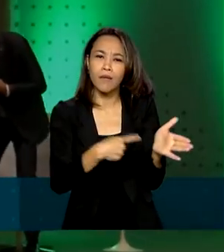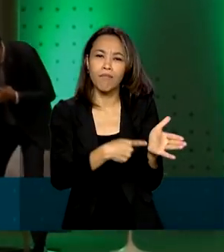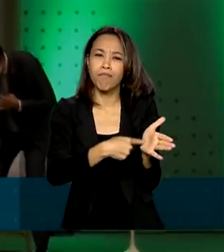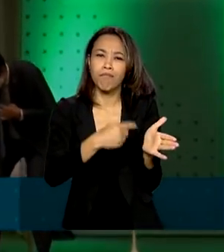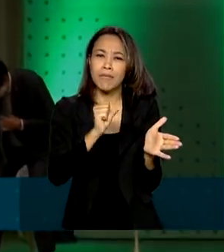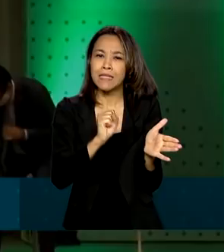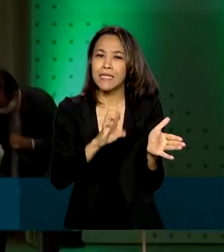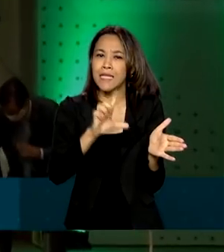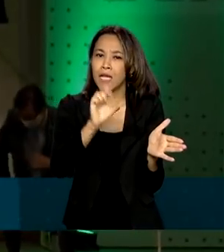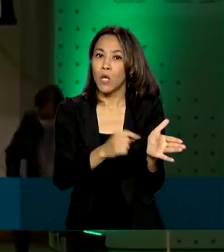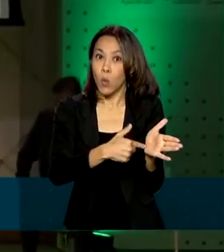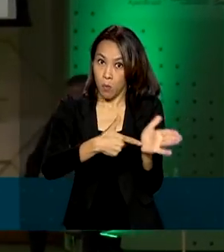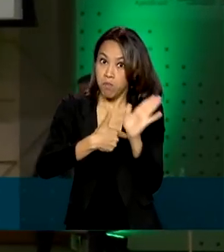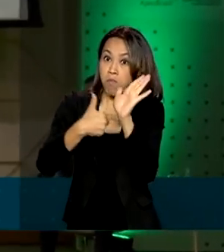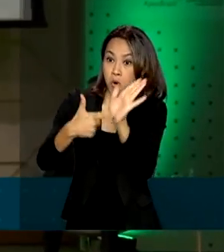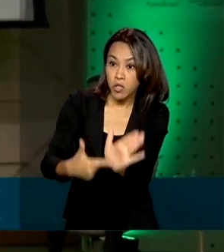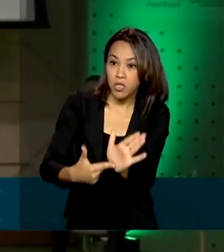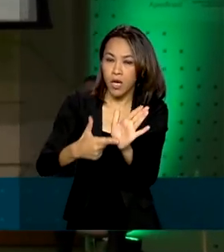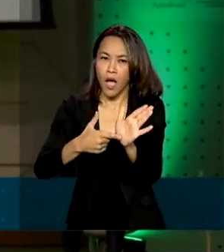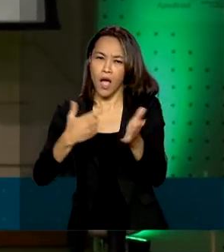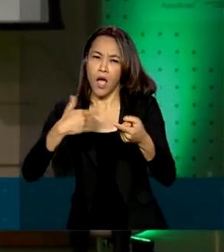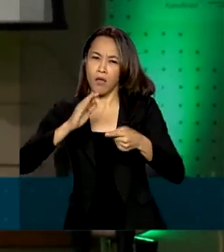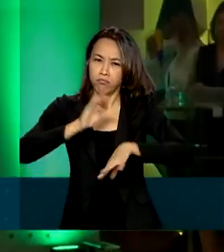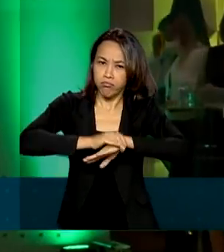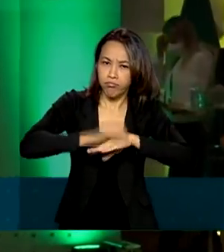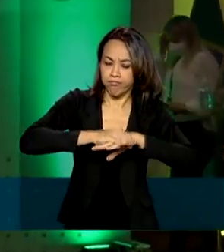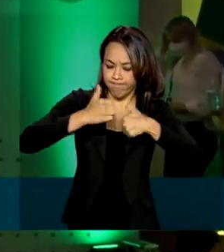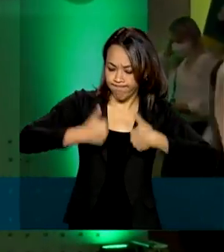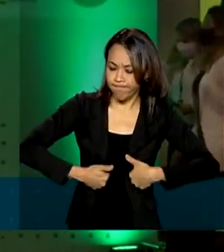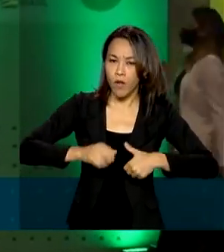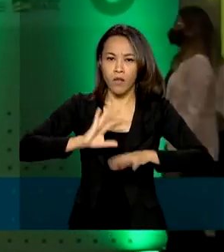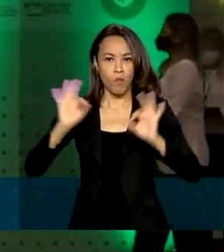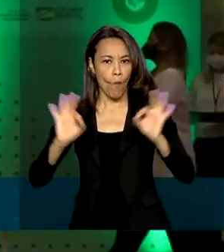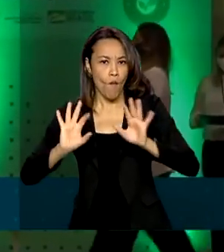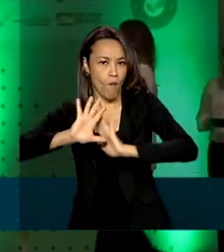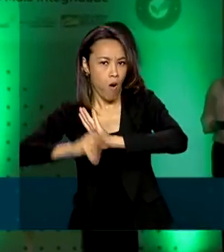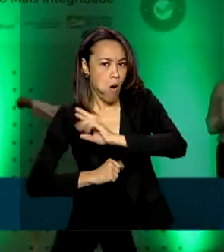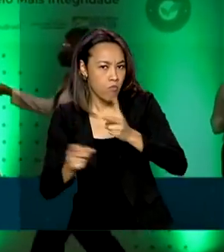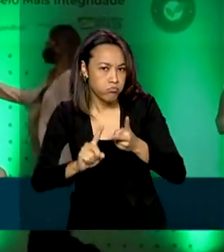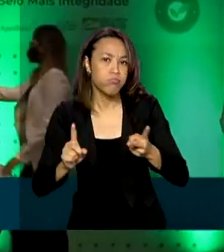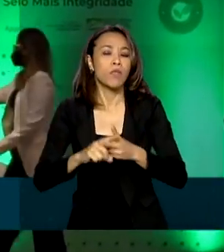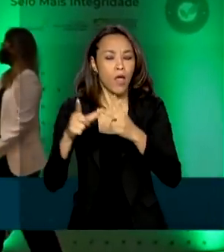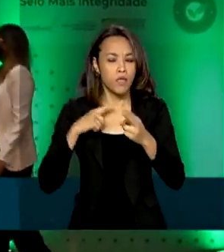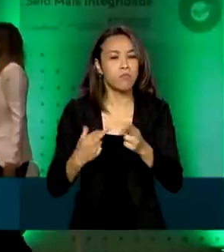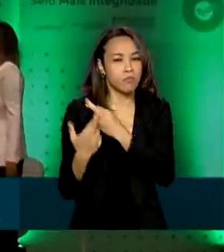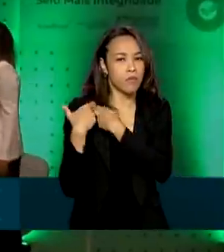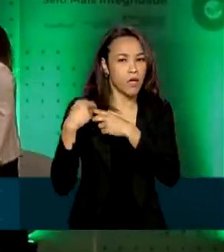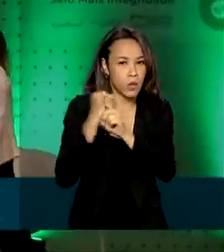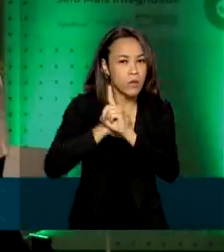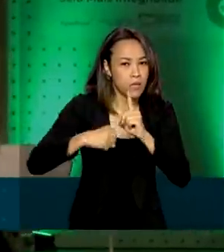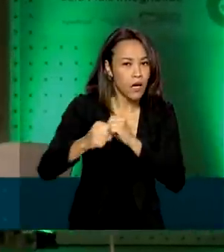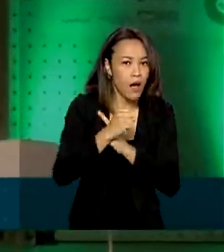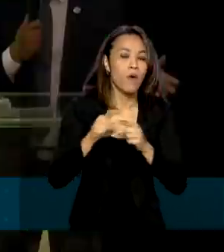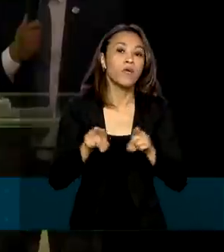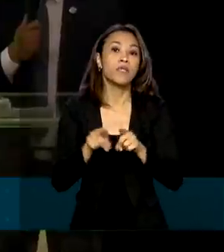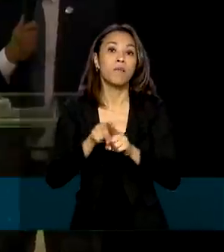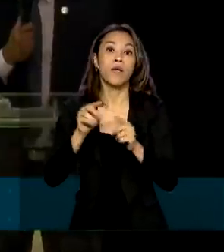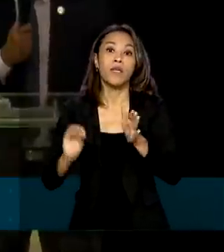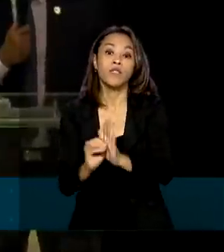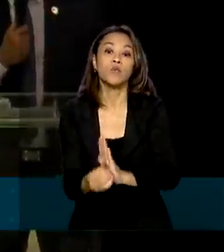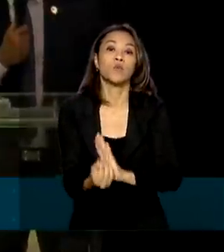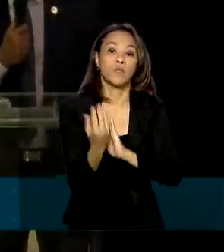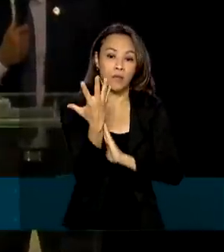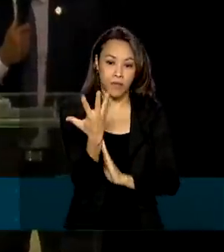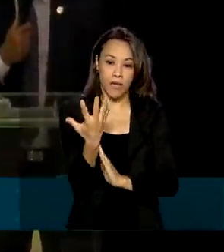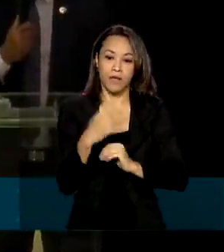apresentar boas práticas anticorrupção, responsabilidade social e sustentabilidade. A gente